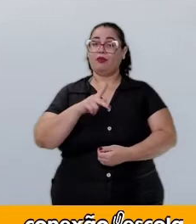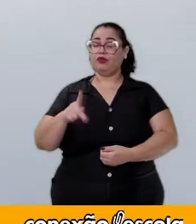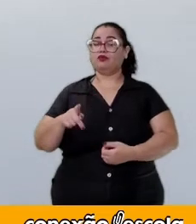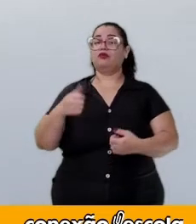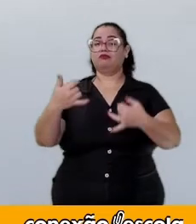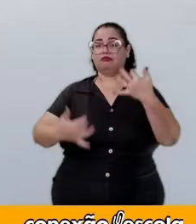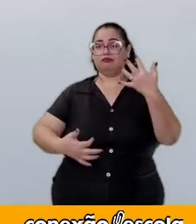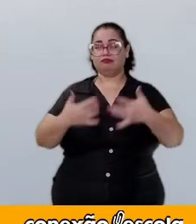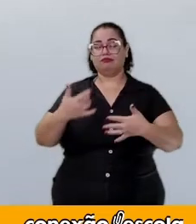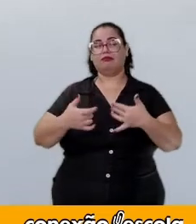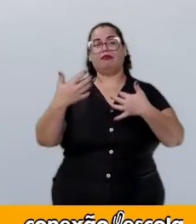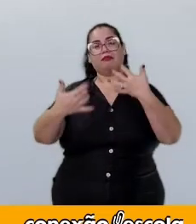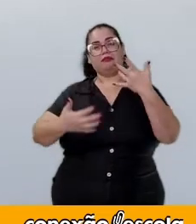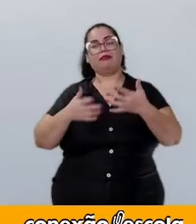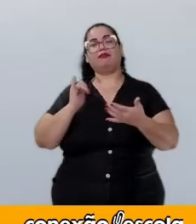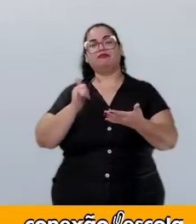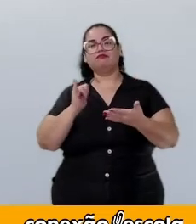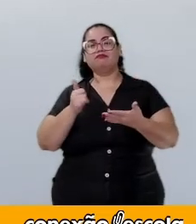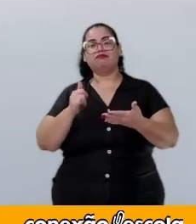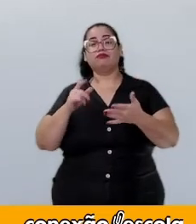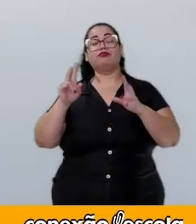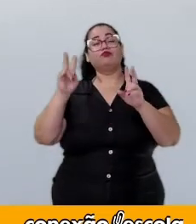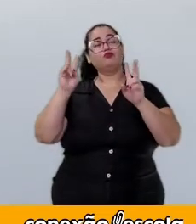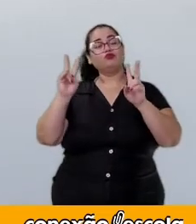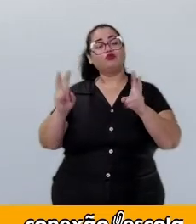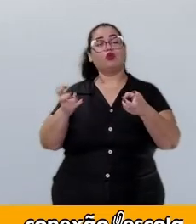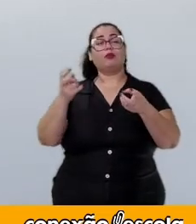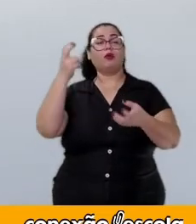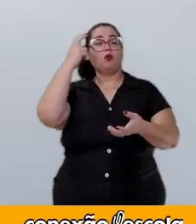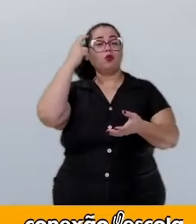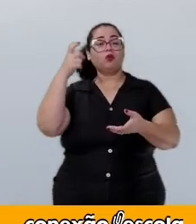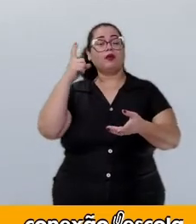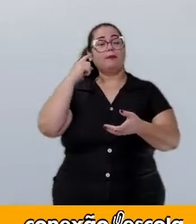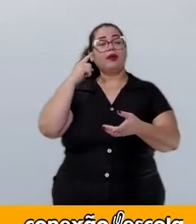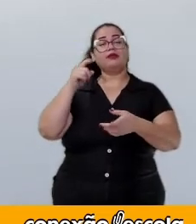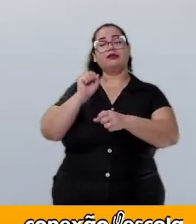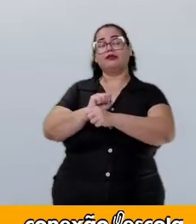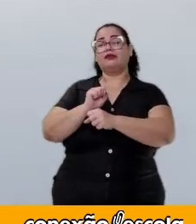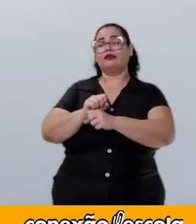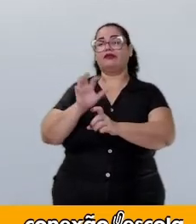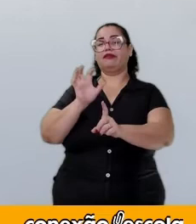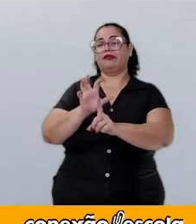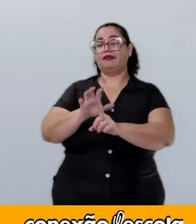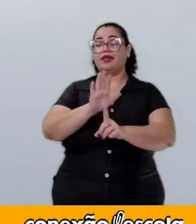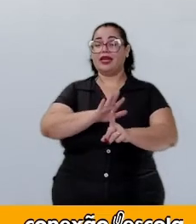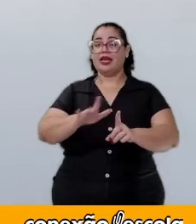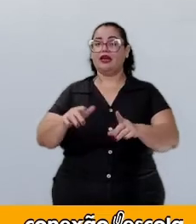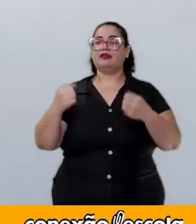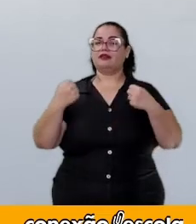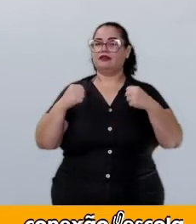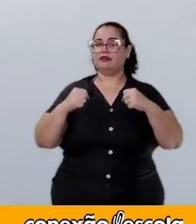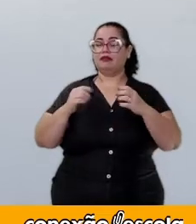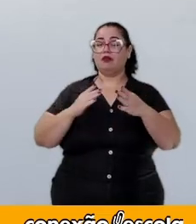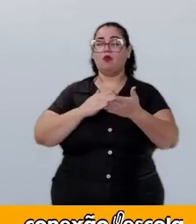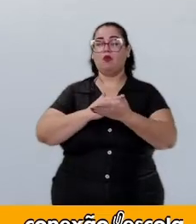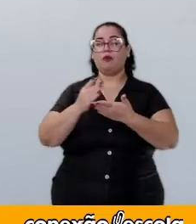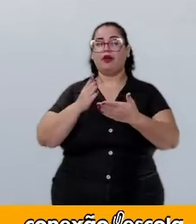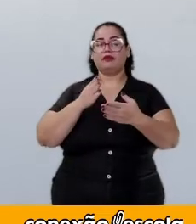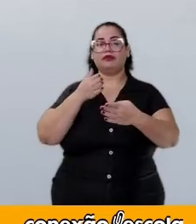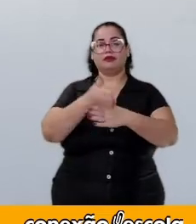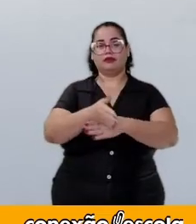construindo ali uma fala a respeito do que a cultura espera, a respeito das crianças que estão ingressando